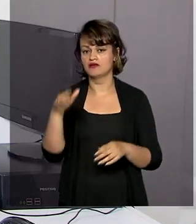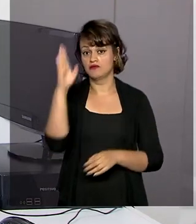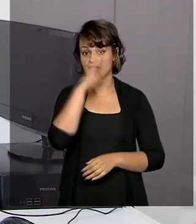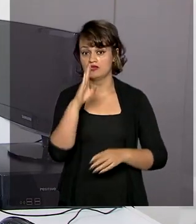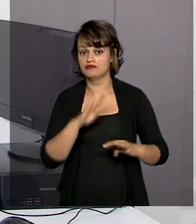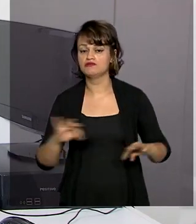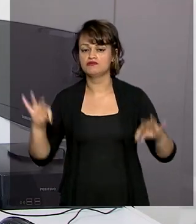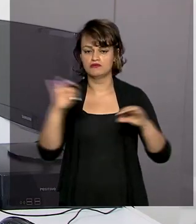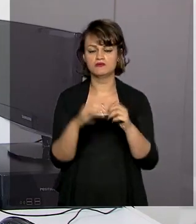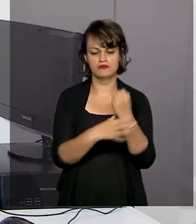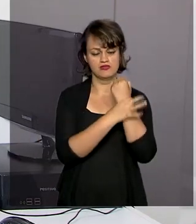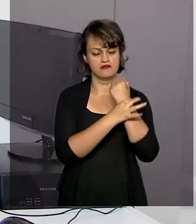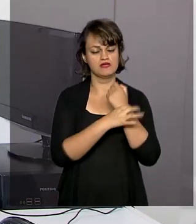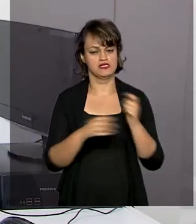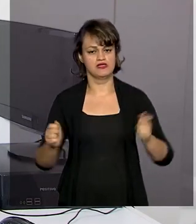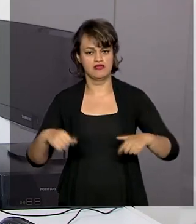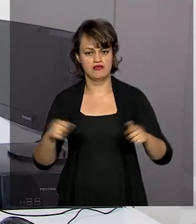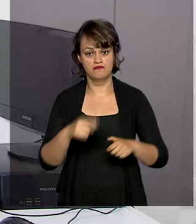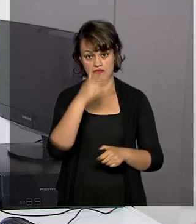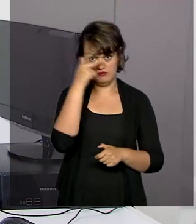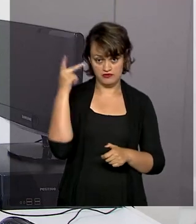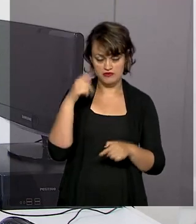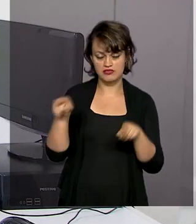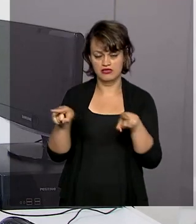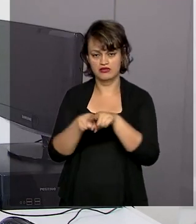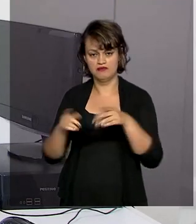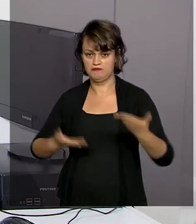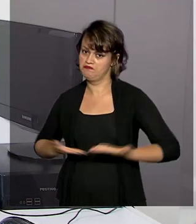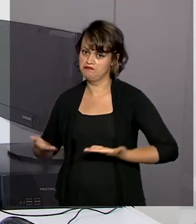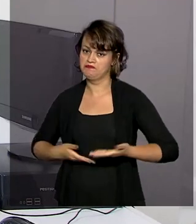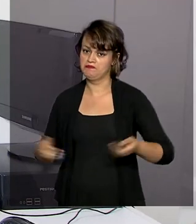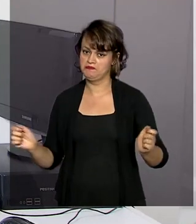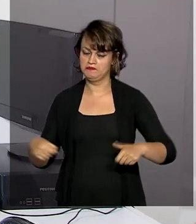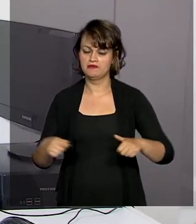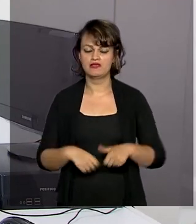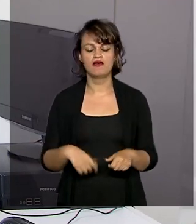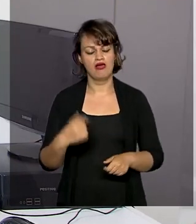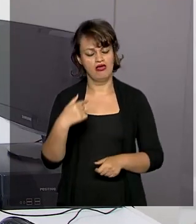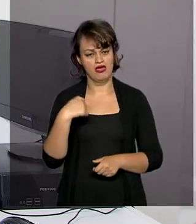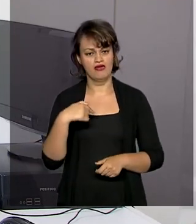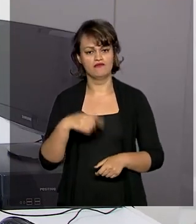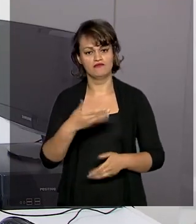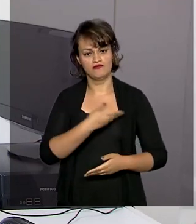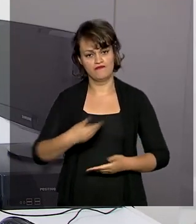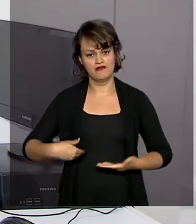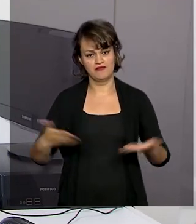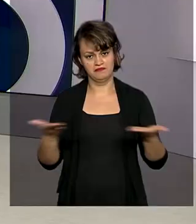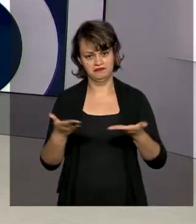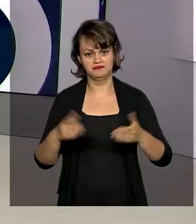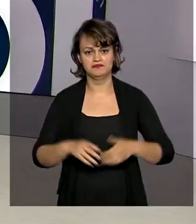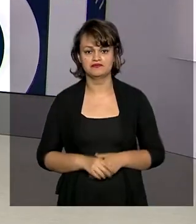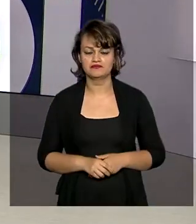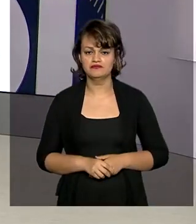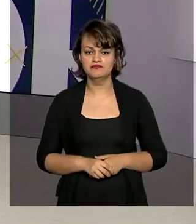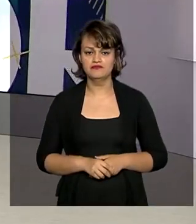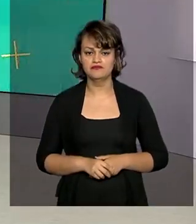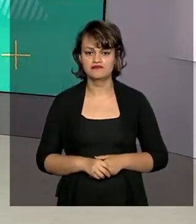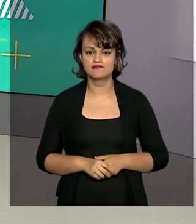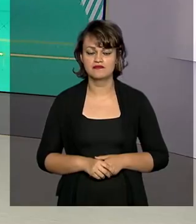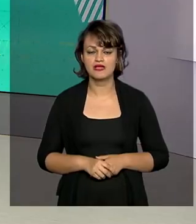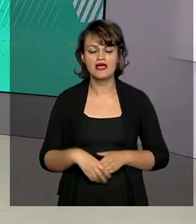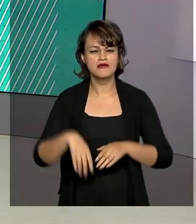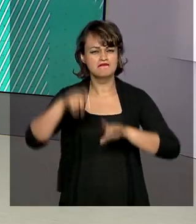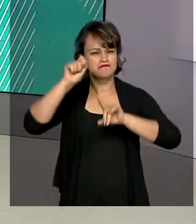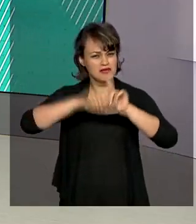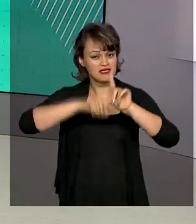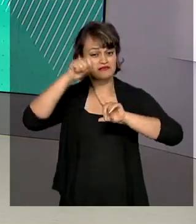país em condições seguras, tanto para o público quanto para os servidores. Selma Dias para o governo agora. E depois de